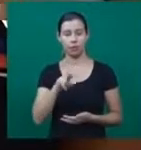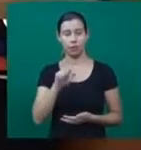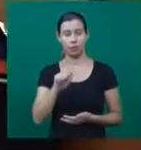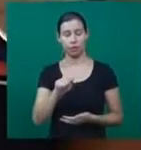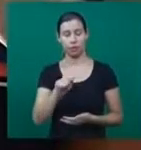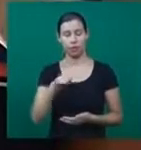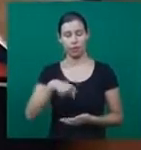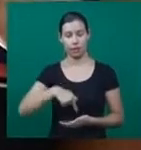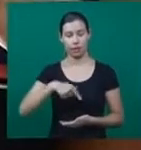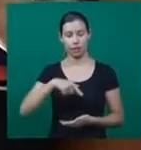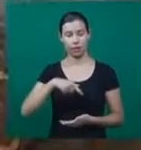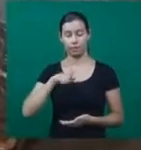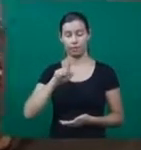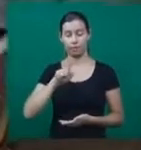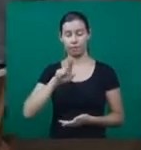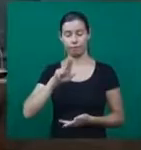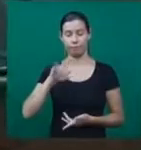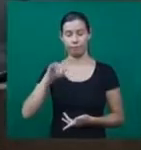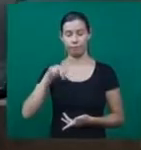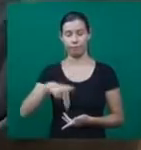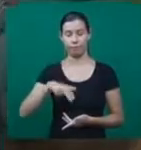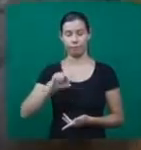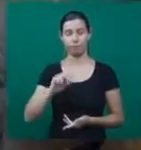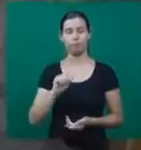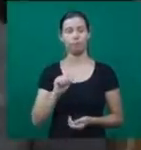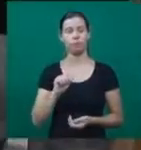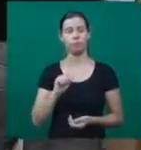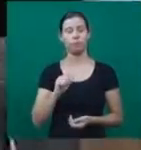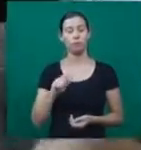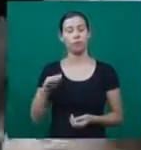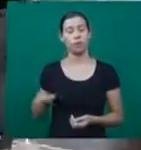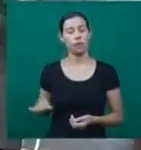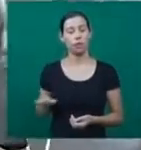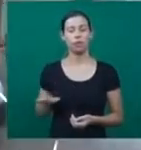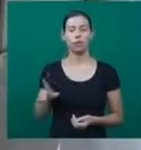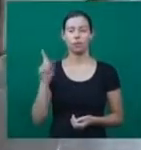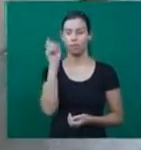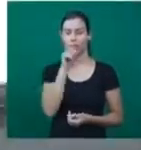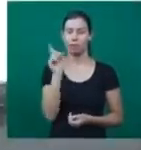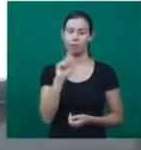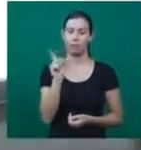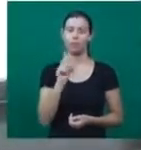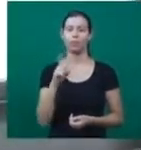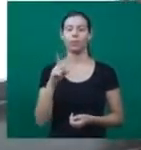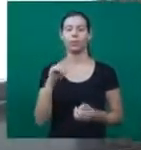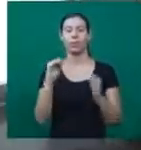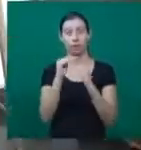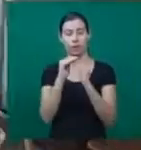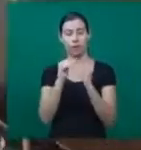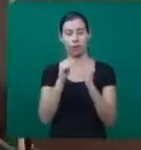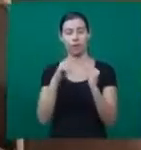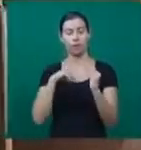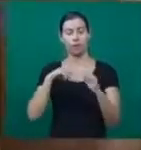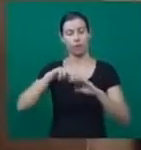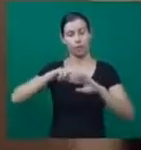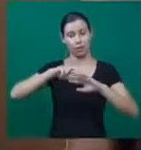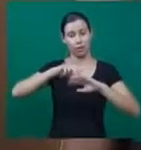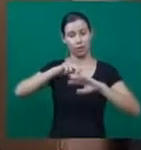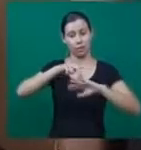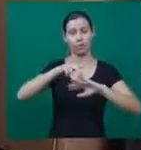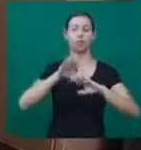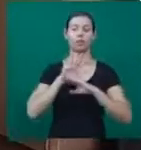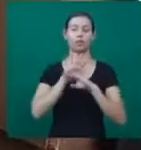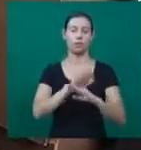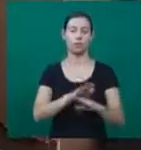centímetros de altura. Em casa, tem a companhia de uma escadinha para ajudar nas atividades. Saber lidar com a